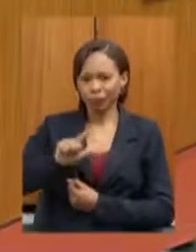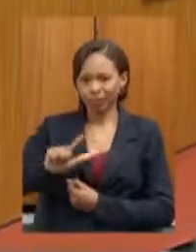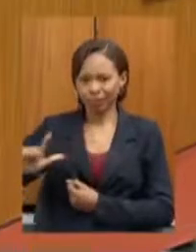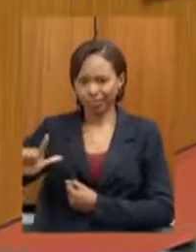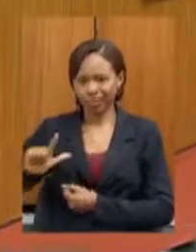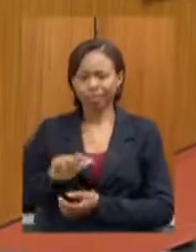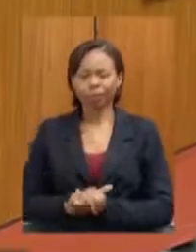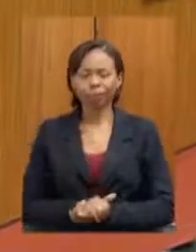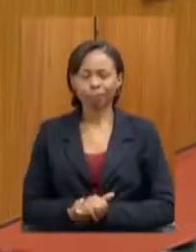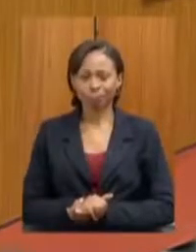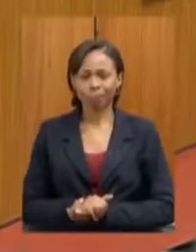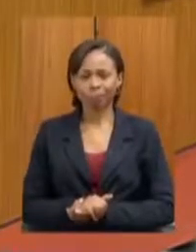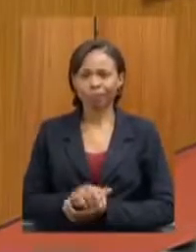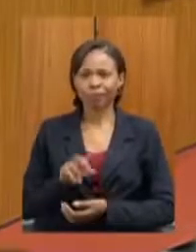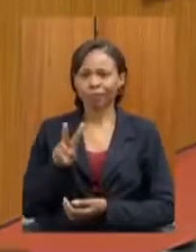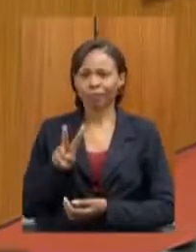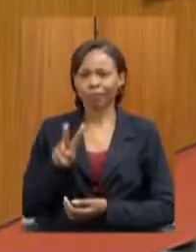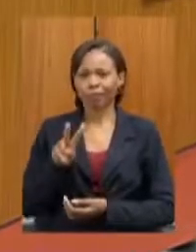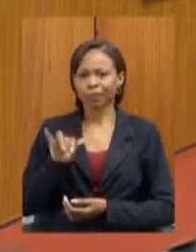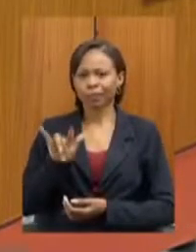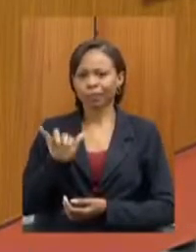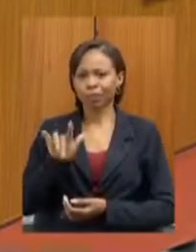deputado Virgílio Guimarães